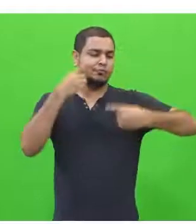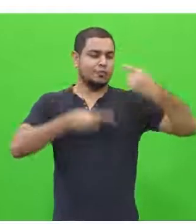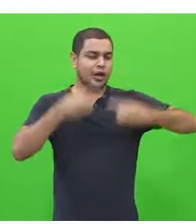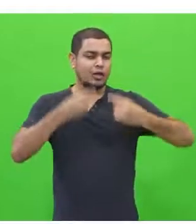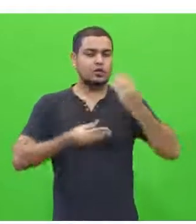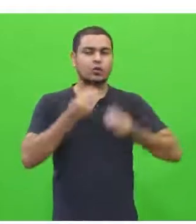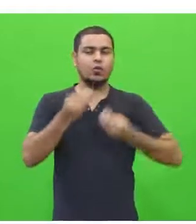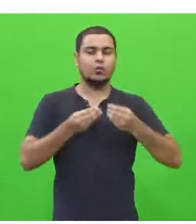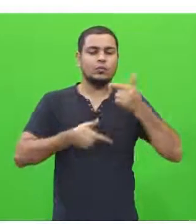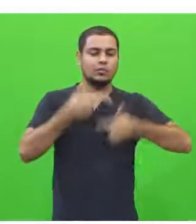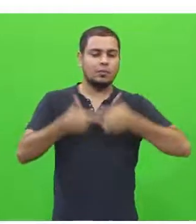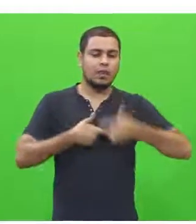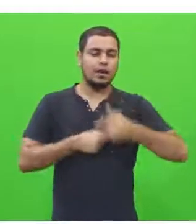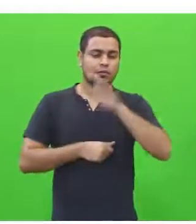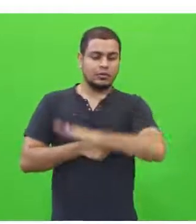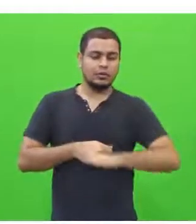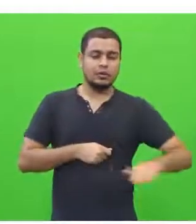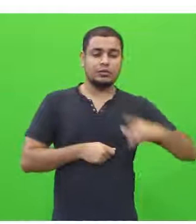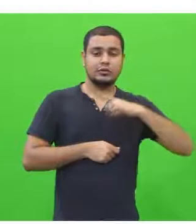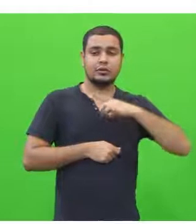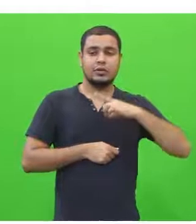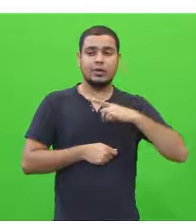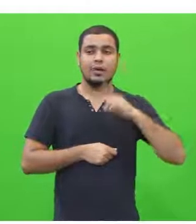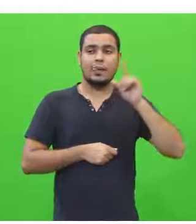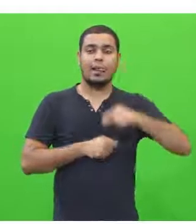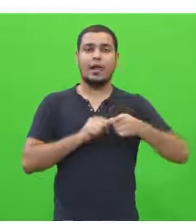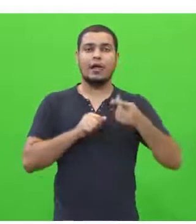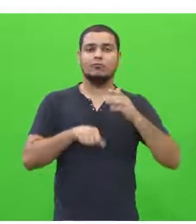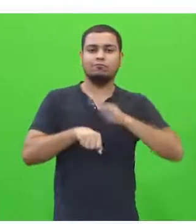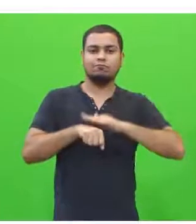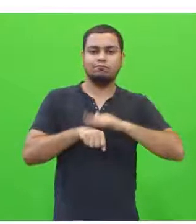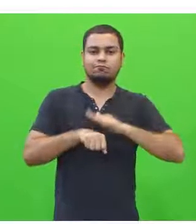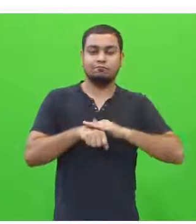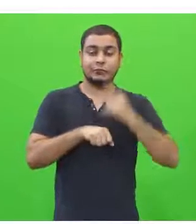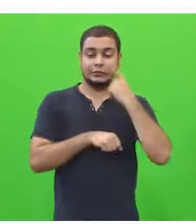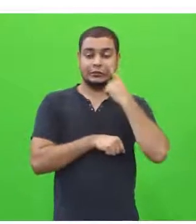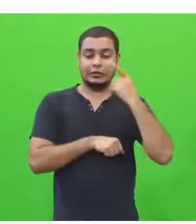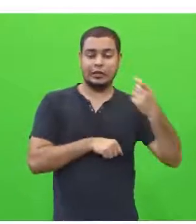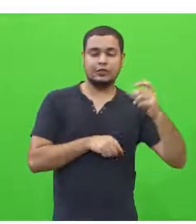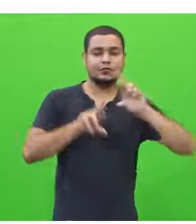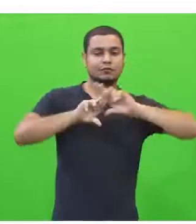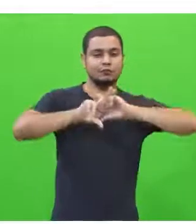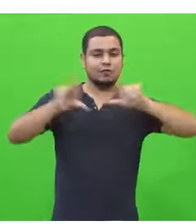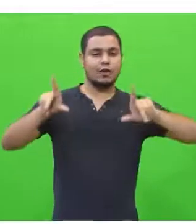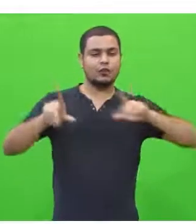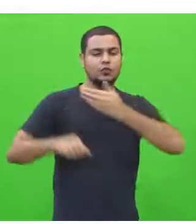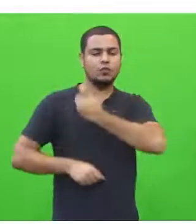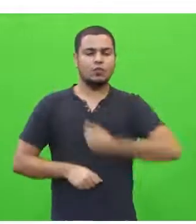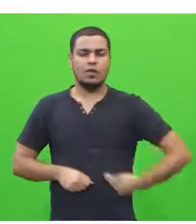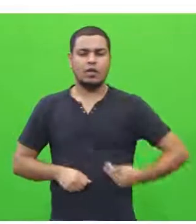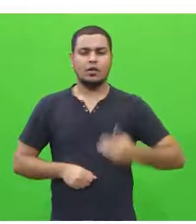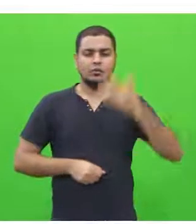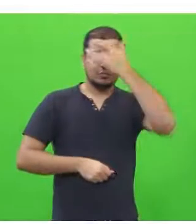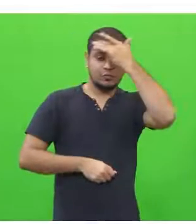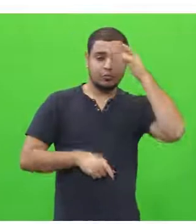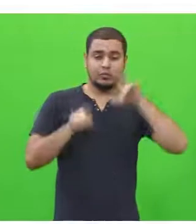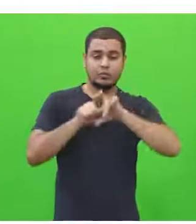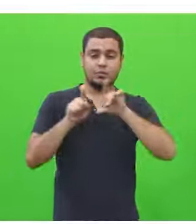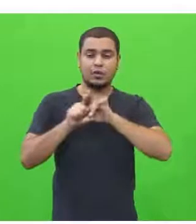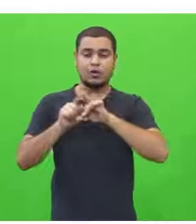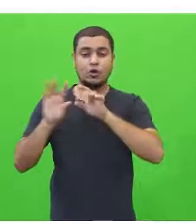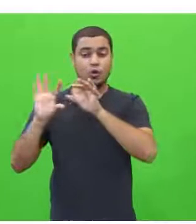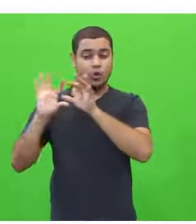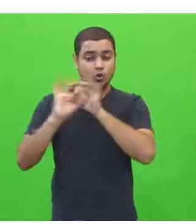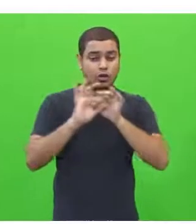infantil representa uma questão que envolve interesses diversos. Nesse contexto, o governo